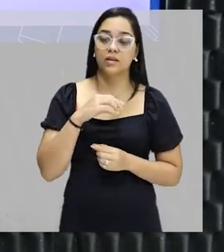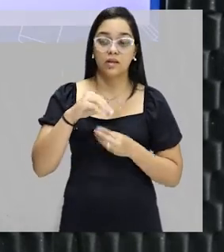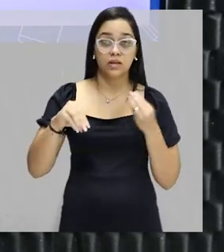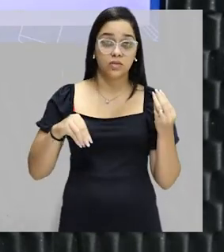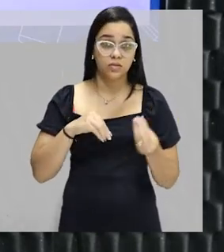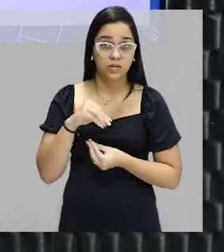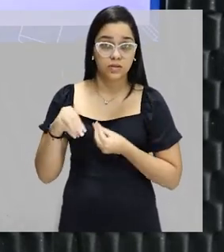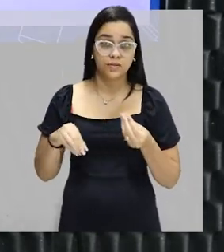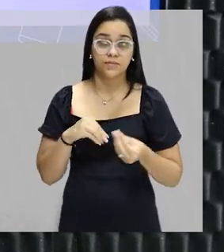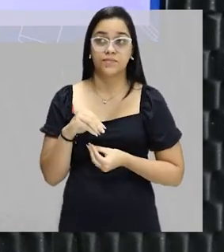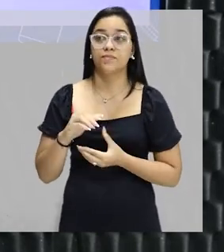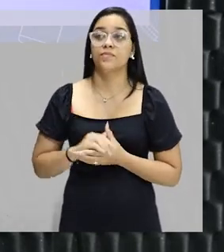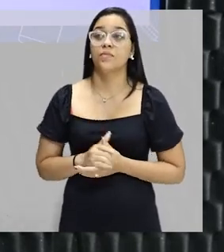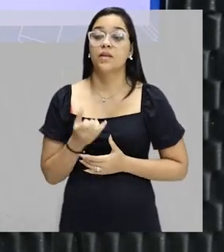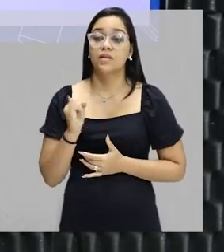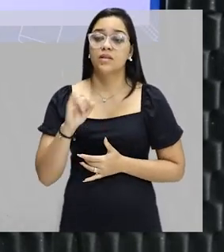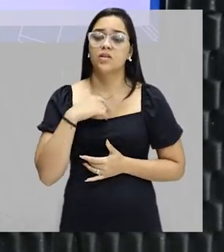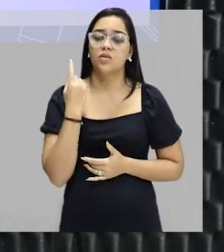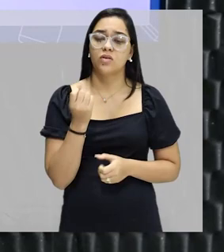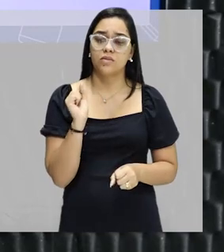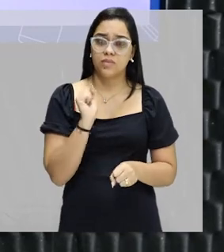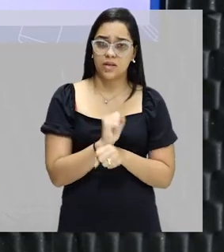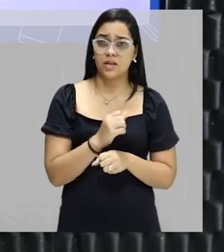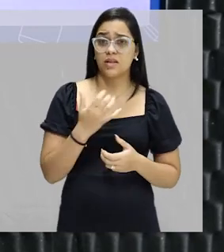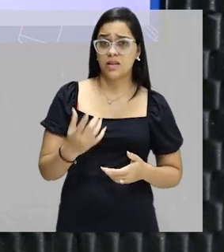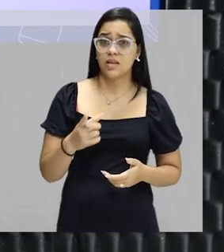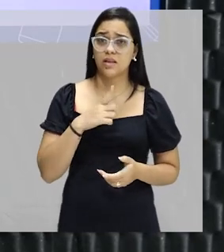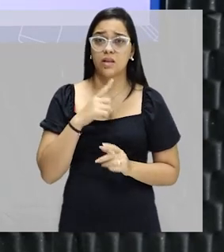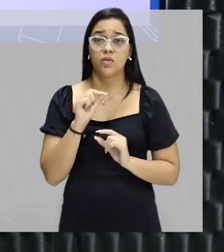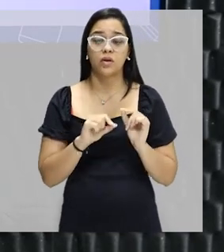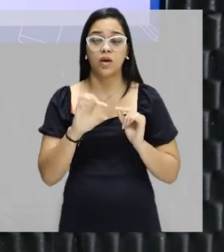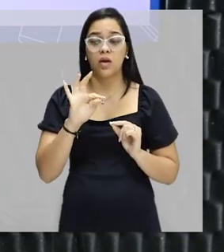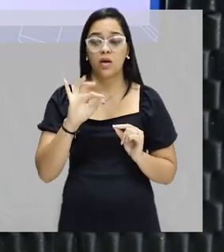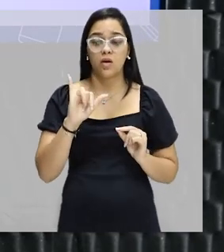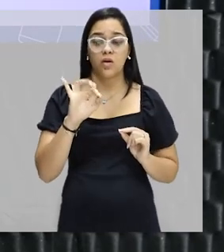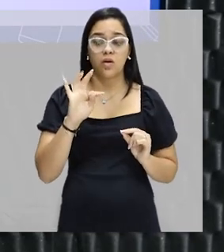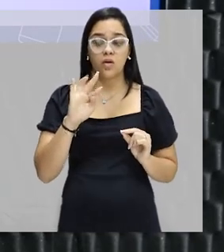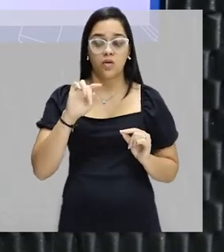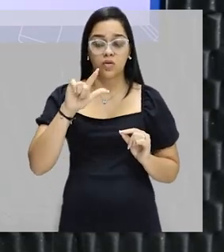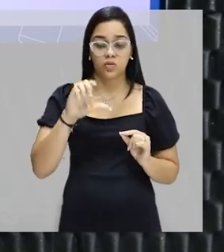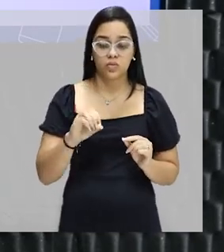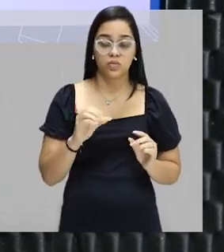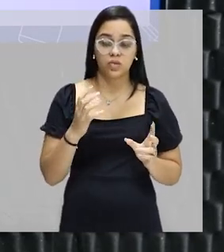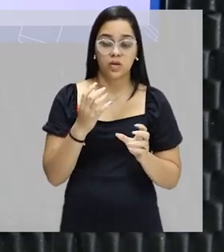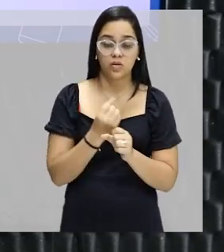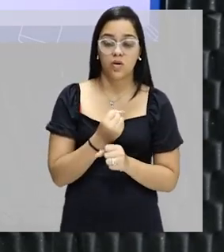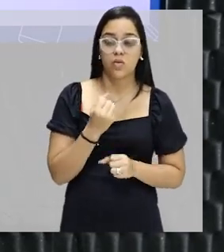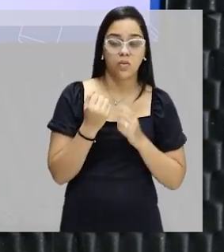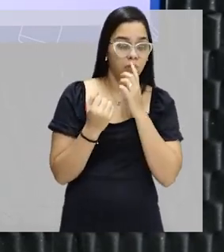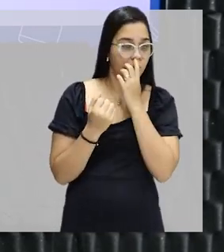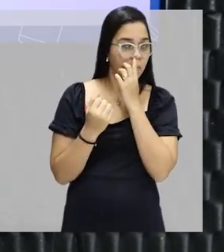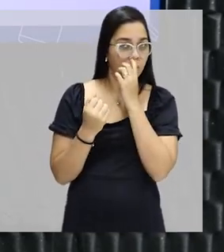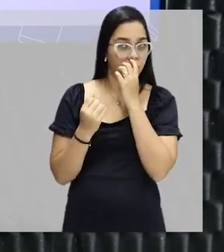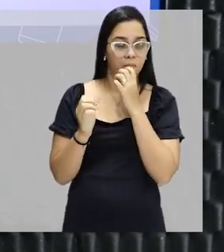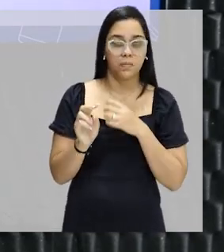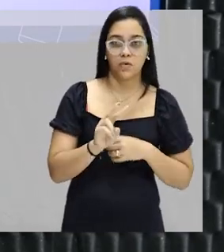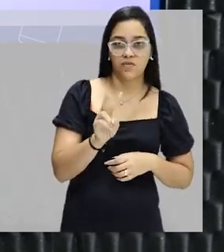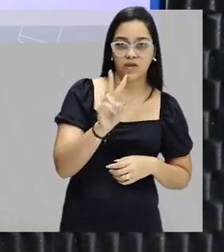solução. Se a gente parar nesse ponto, eu vou ter o título, que vai ser um número, um valor, né?